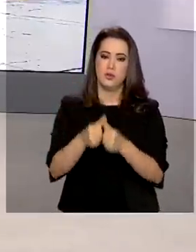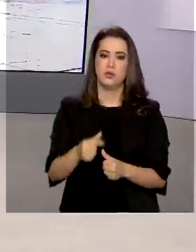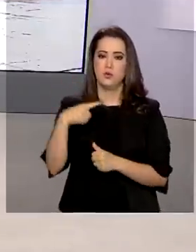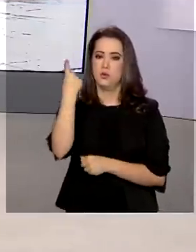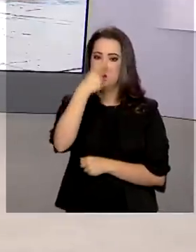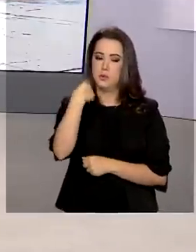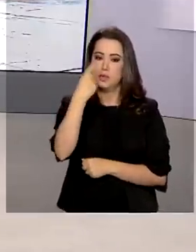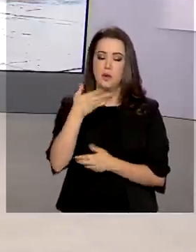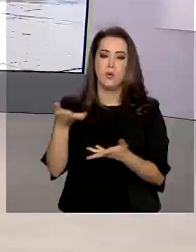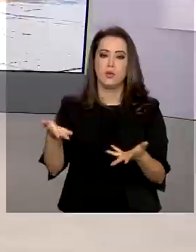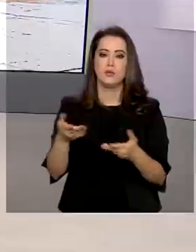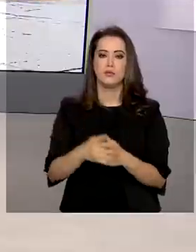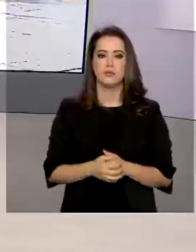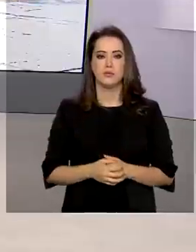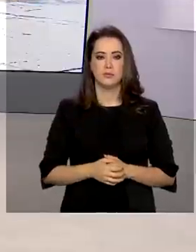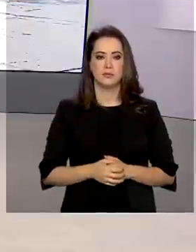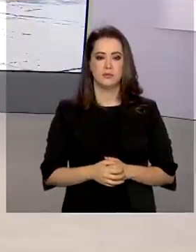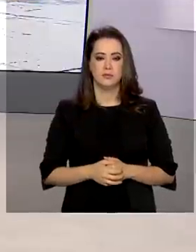funcionamento hoje?